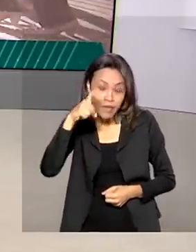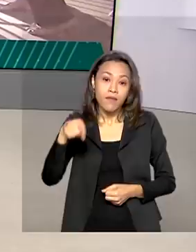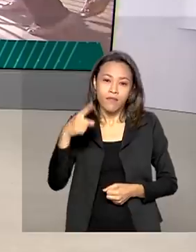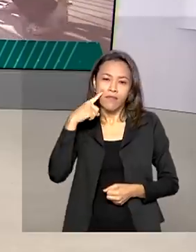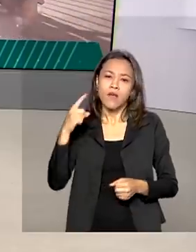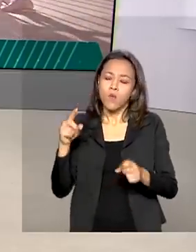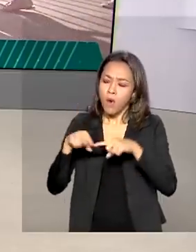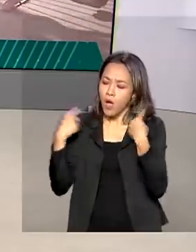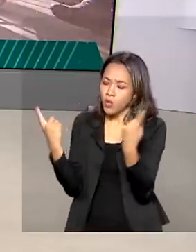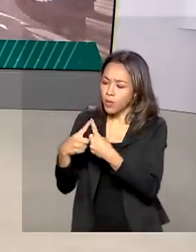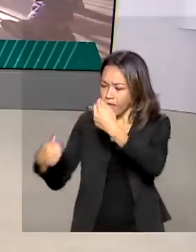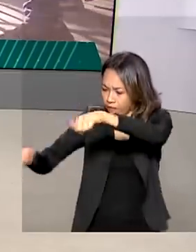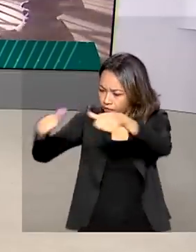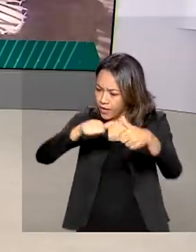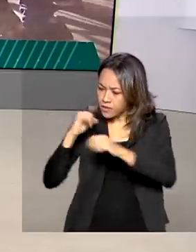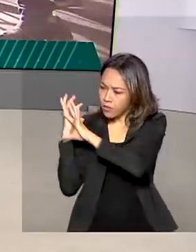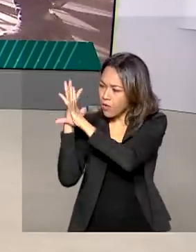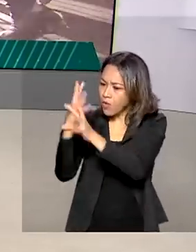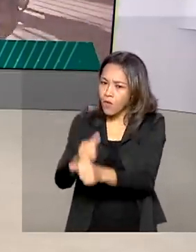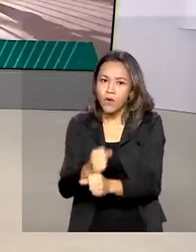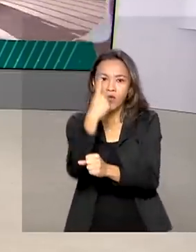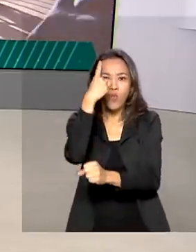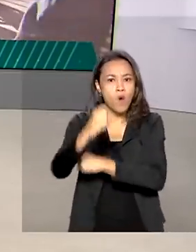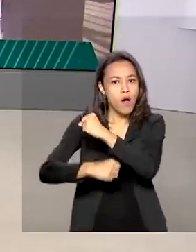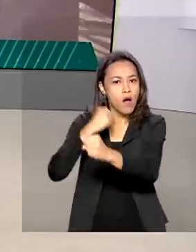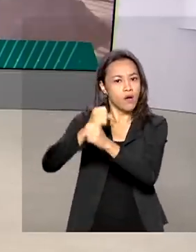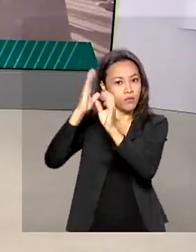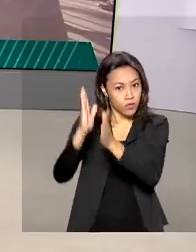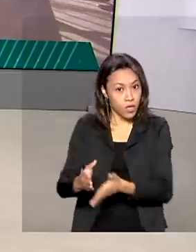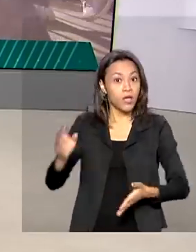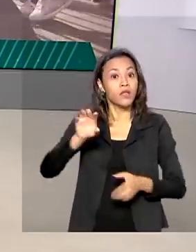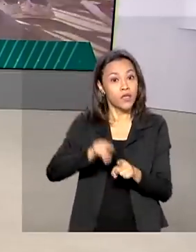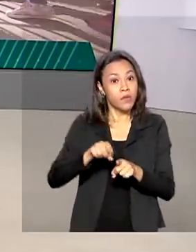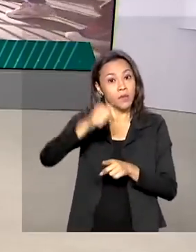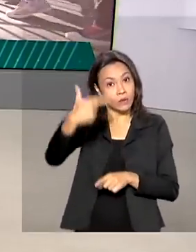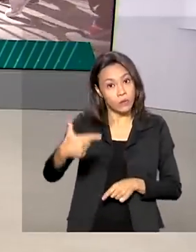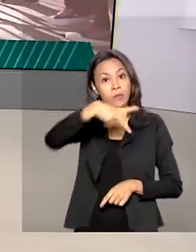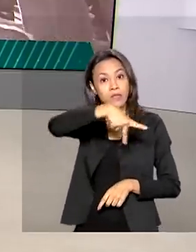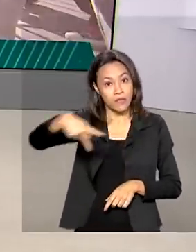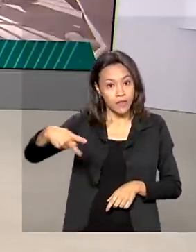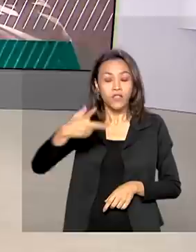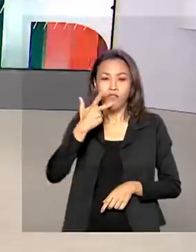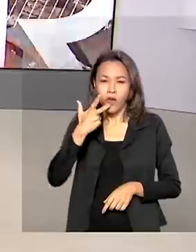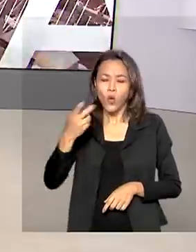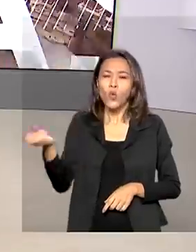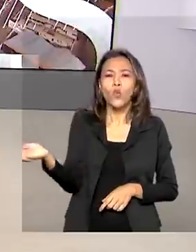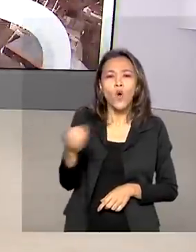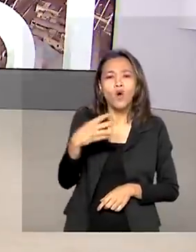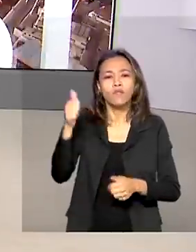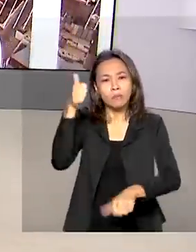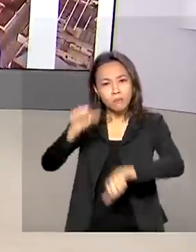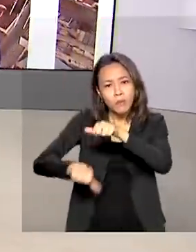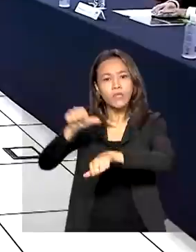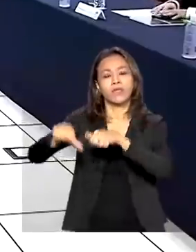pelo colegiado, que completa um ano. Hamilton Mourão também anunciou algumas mudanças agora para 2021.